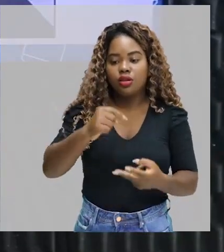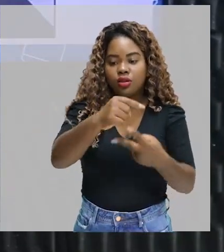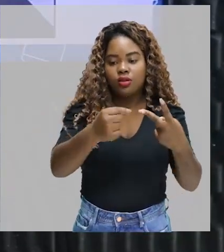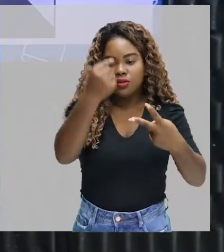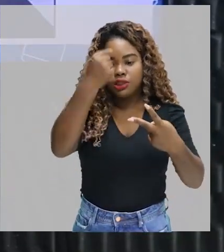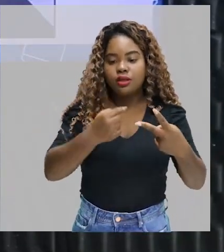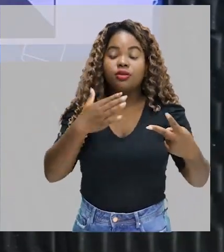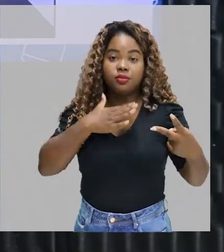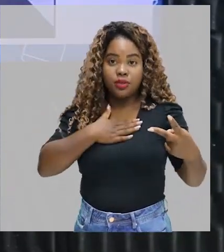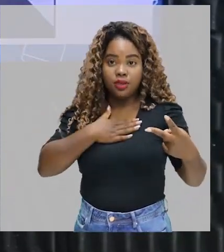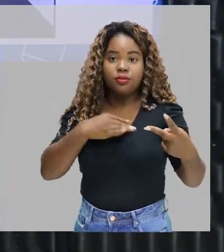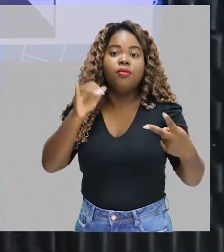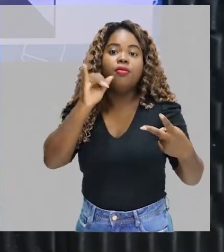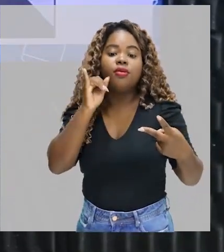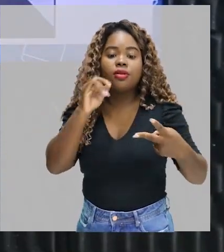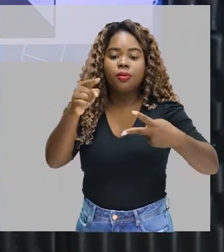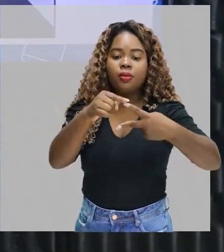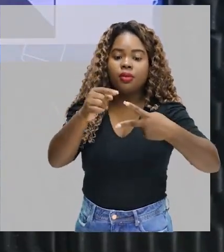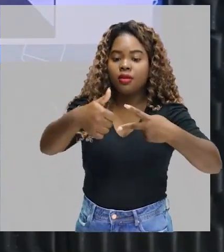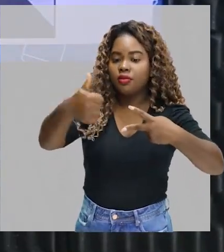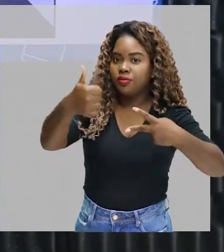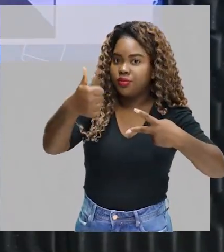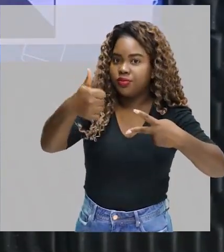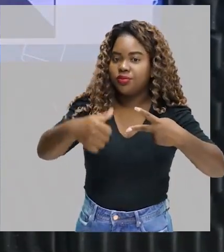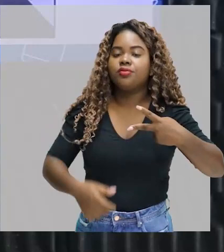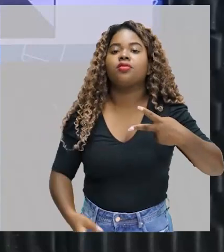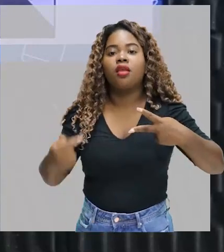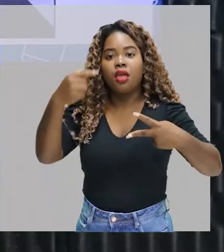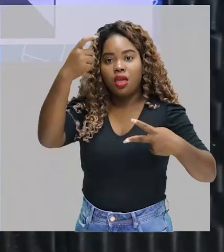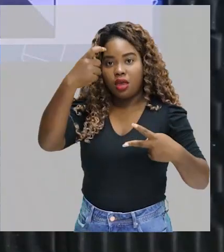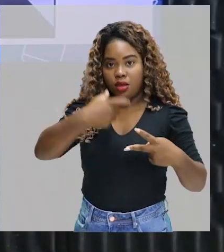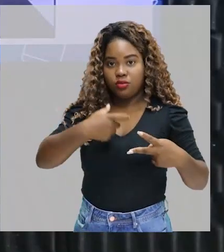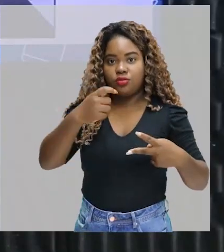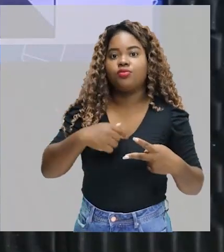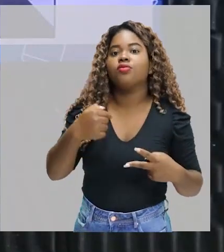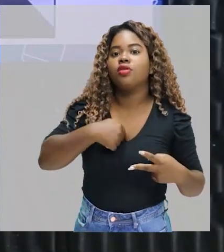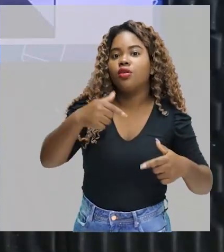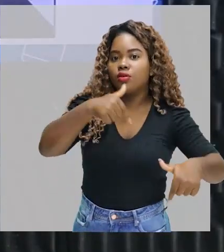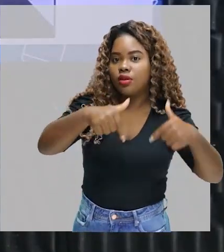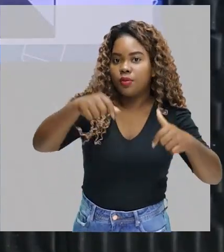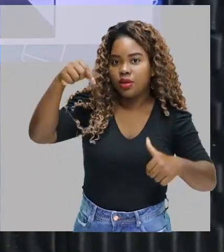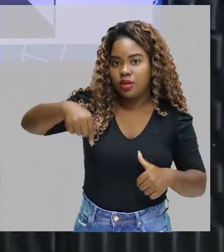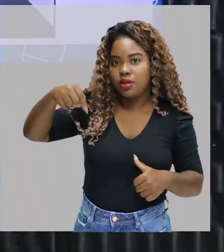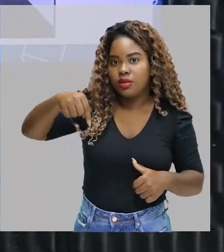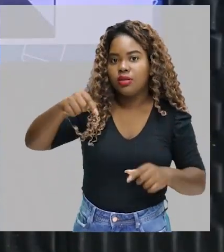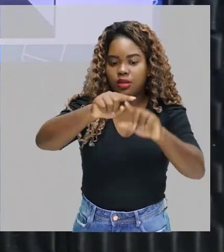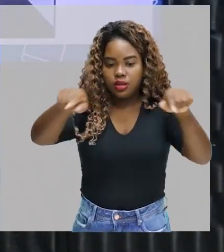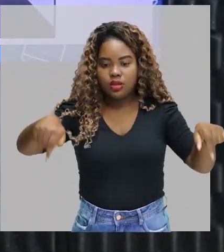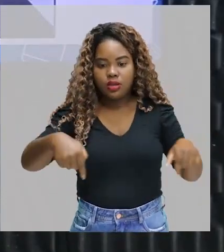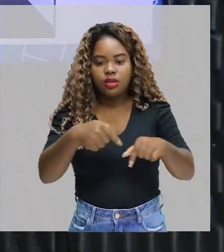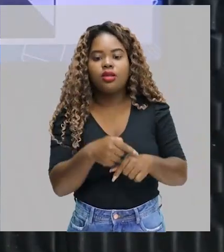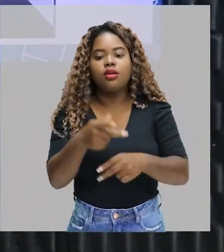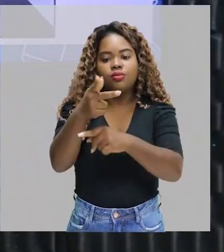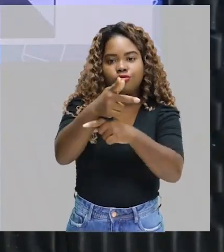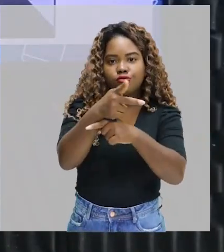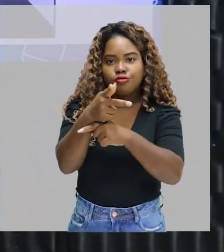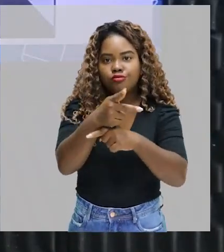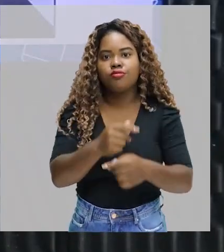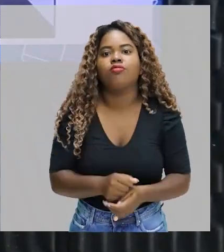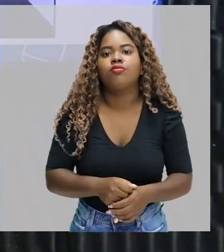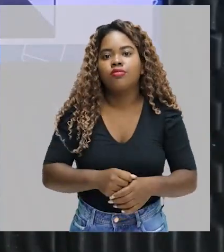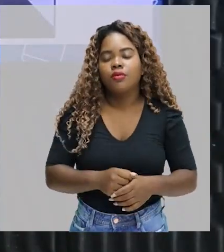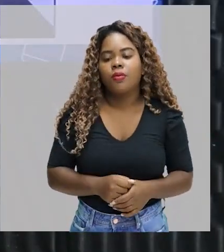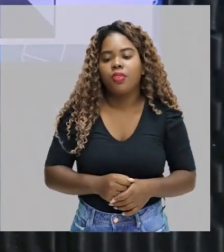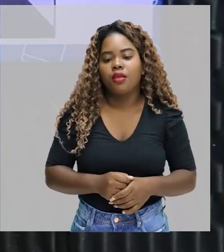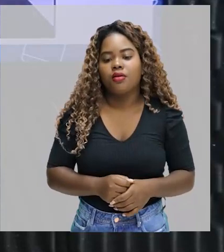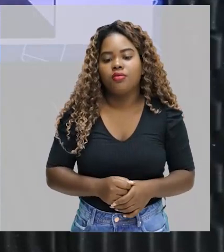minhas, por exemplo. Está aqui uma imagem minha eu trabalhando, eu aqui no estúdio, gravando, fazendo a minha